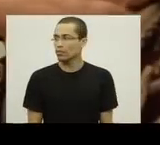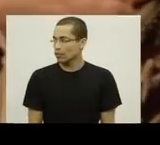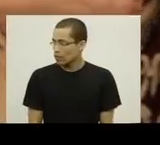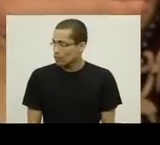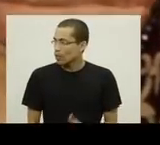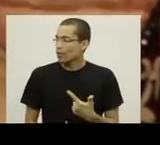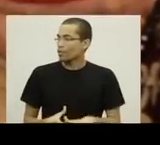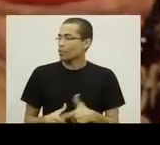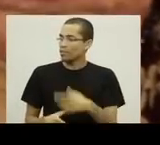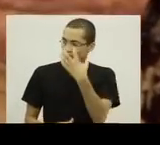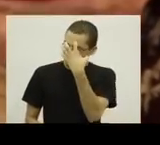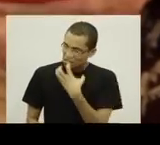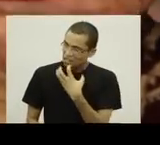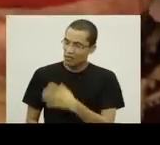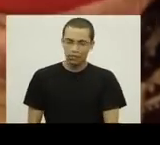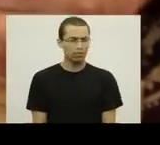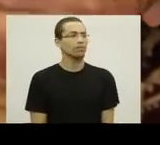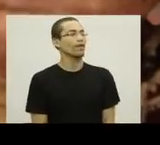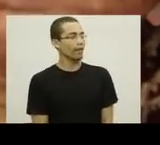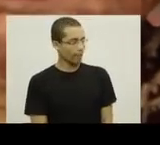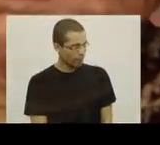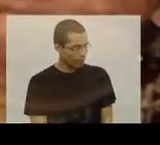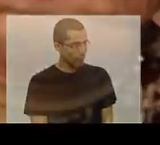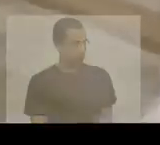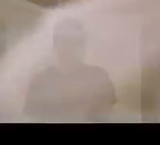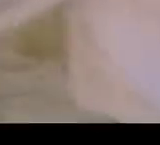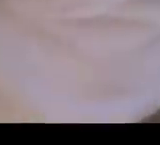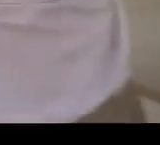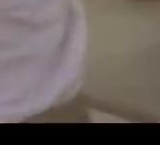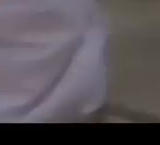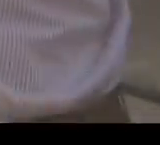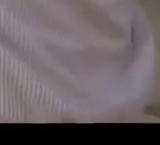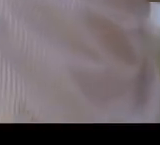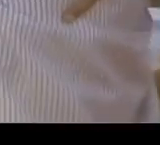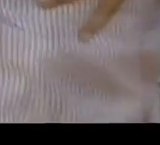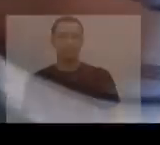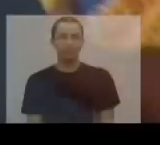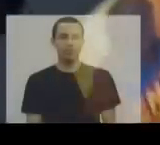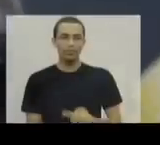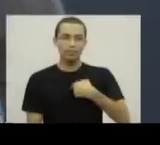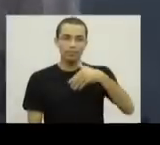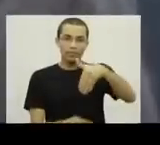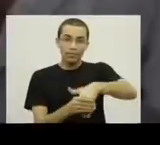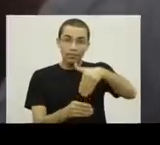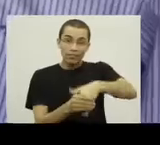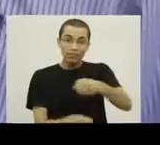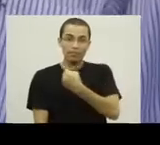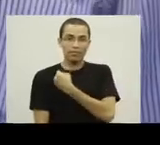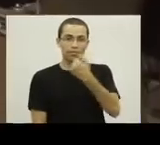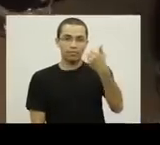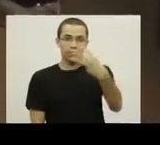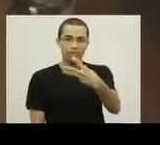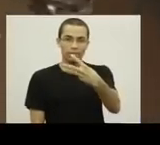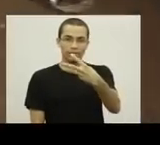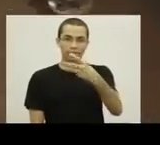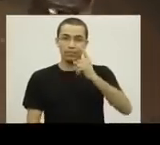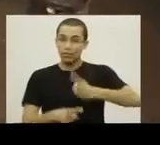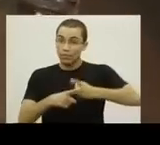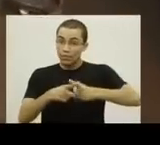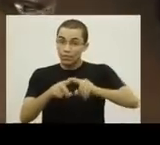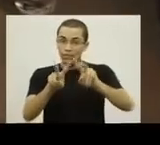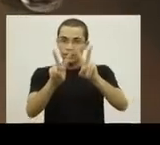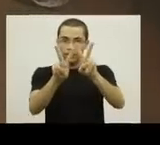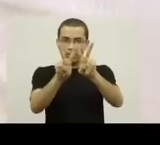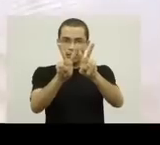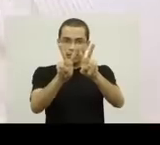cacique pra pouco índio, viu, dona Deus? E é, é. É com o 13 que eu vou, é com o 13 que vamos